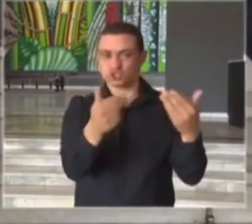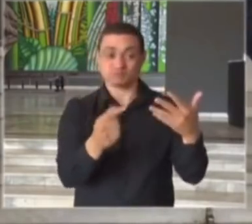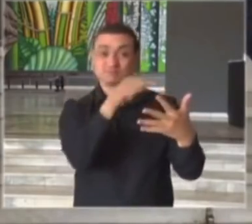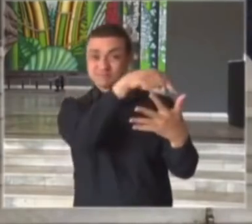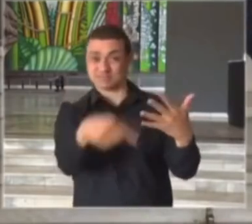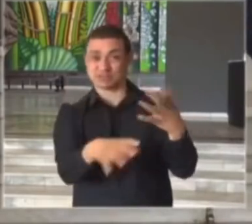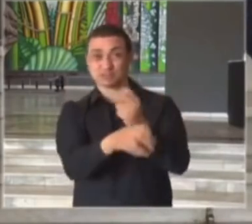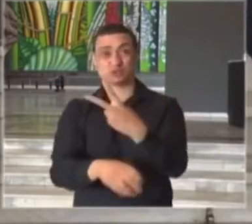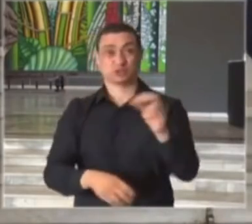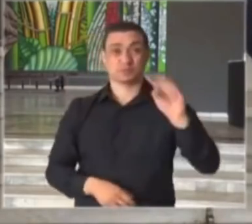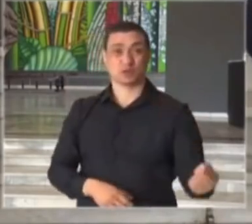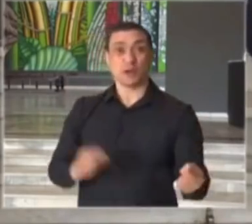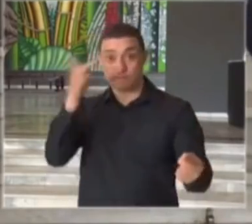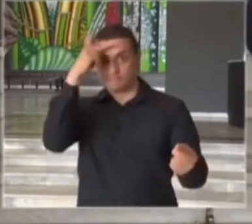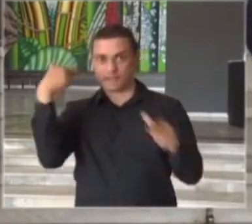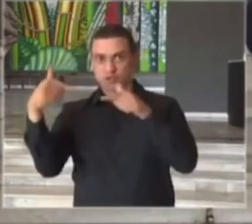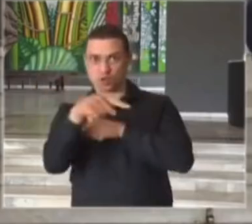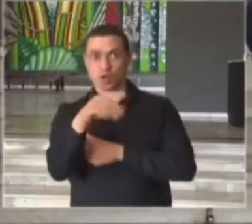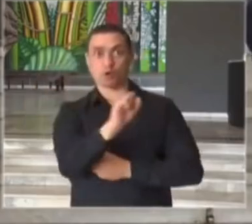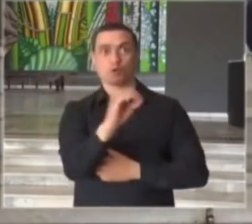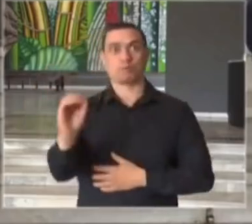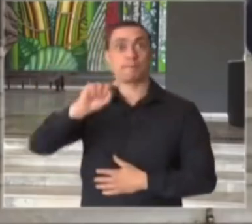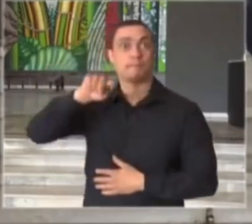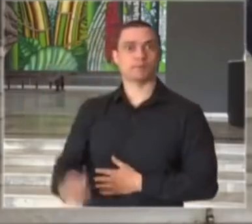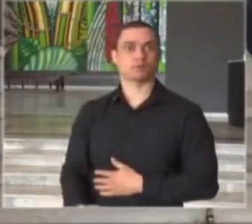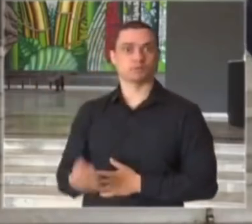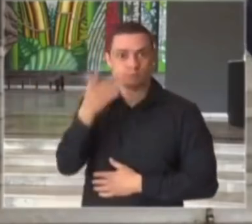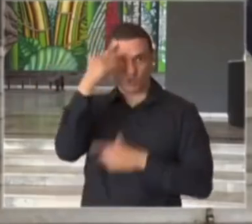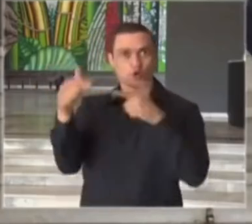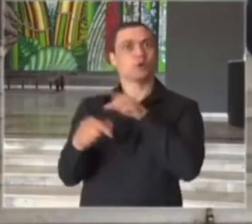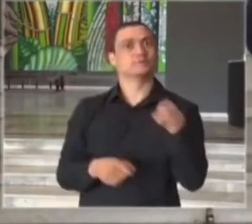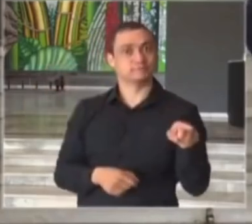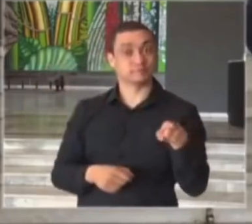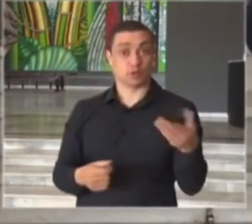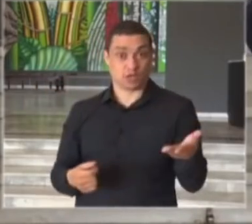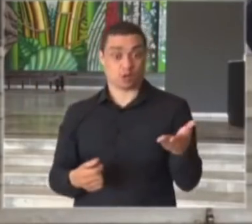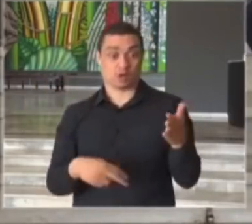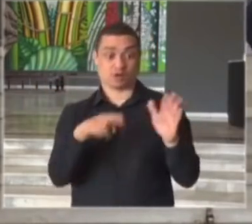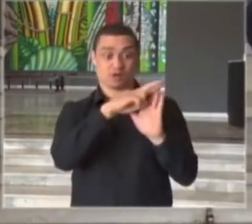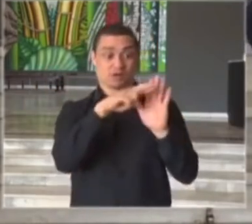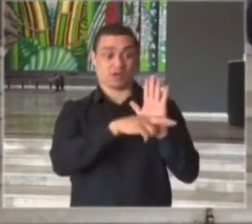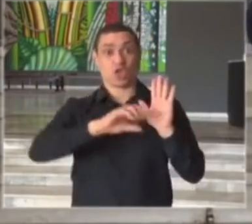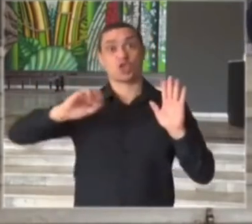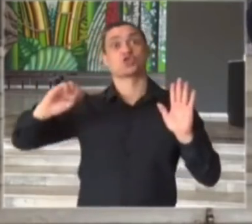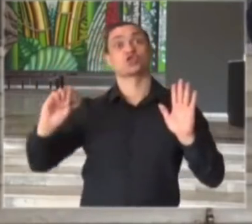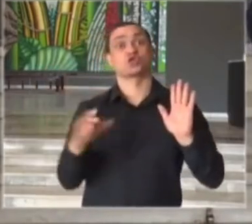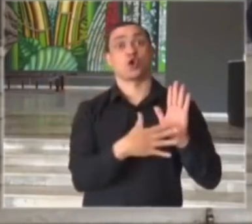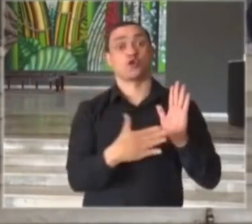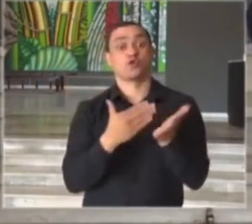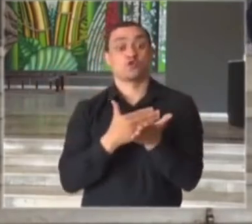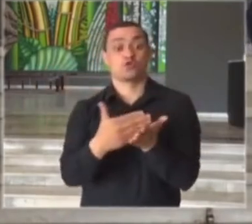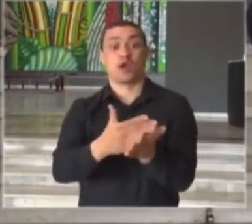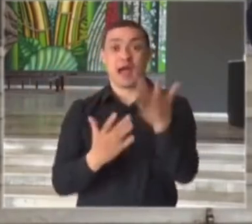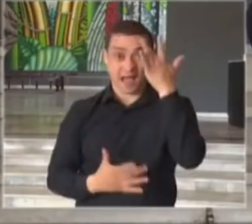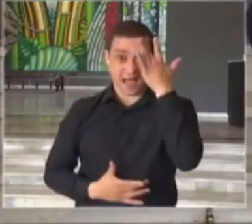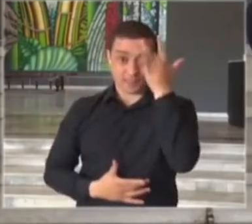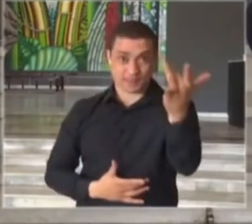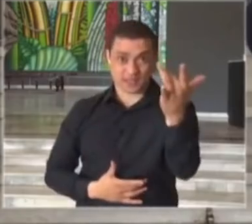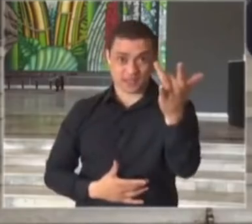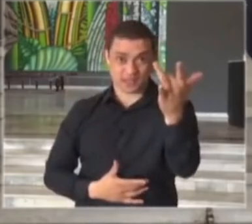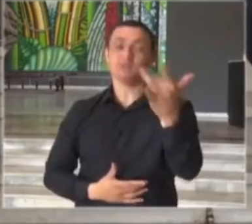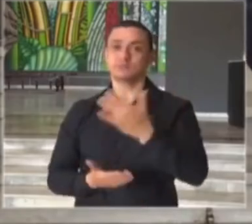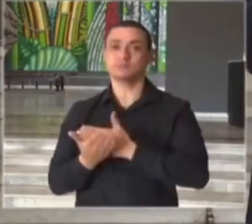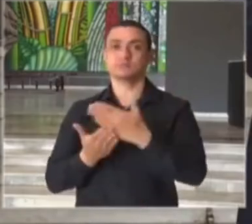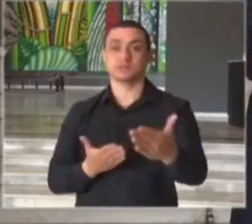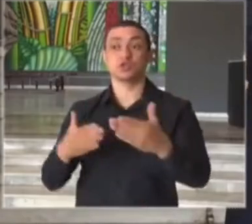mil pessoas. Essa nova medida, volto a repetir, começa a valer a partir de amanhã para